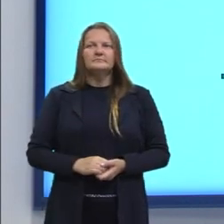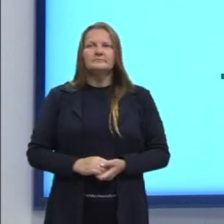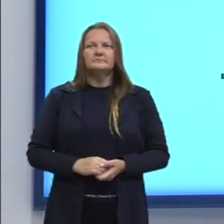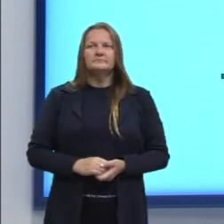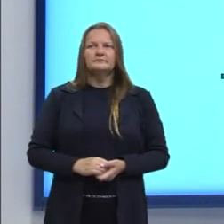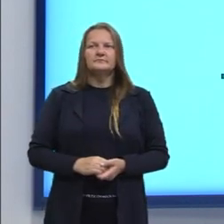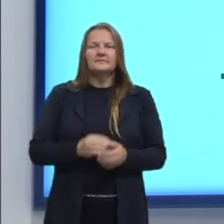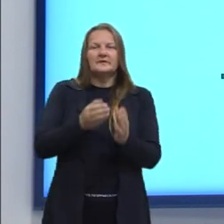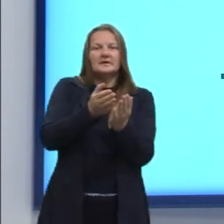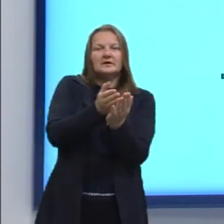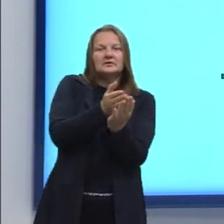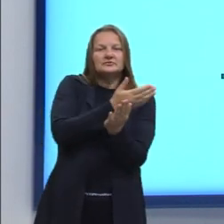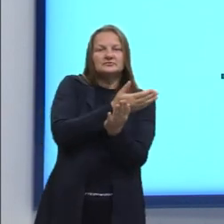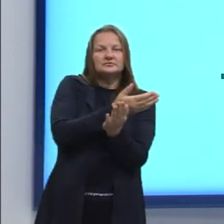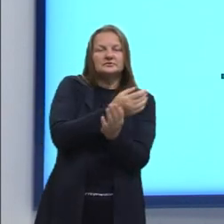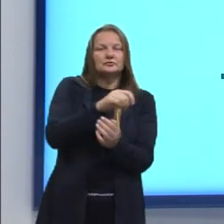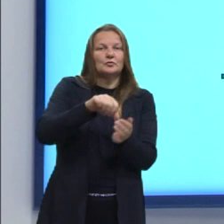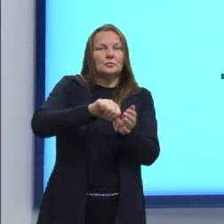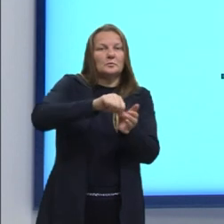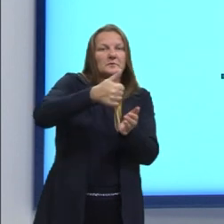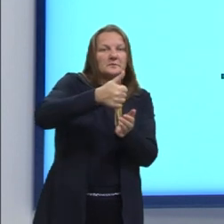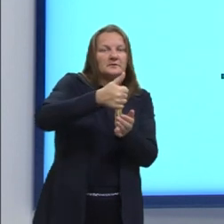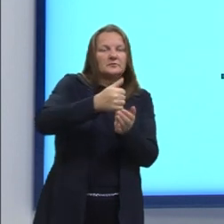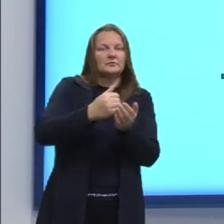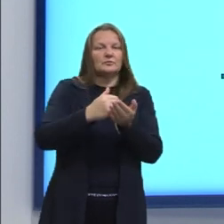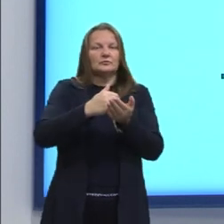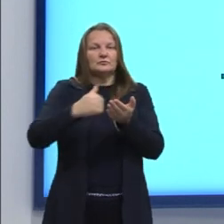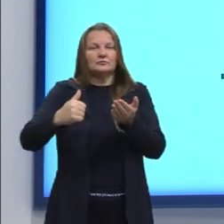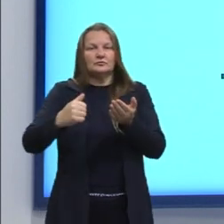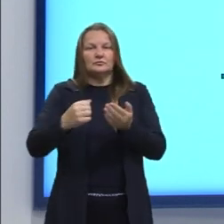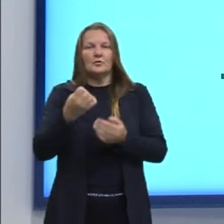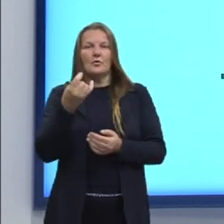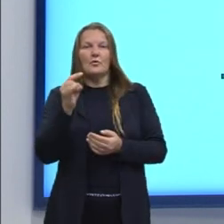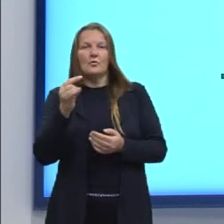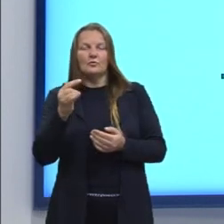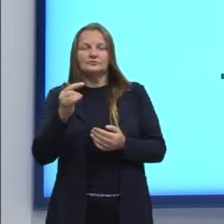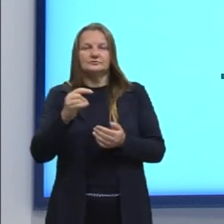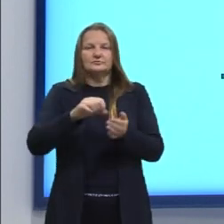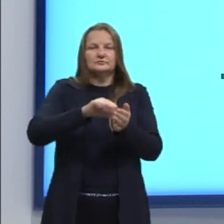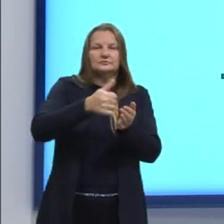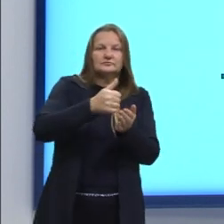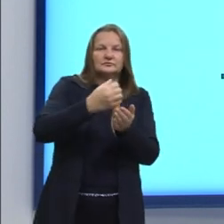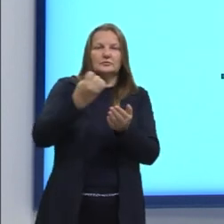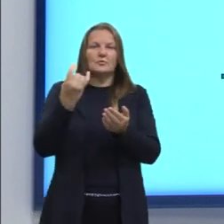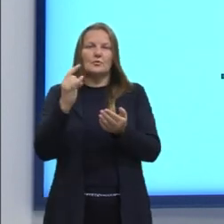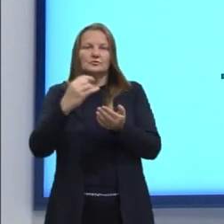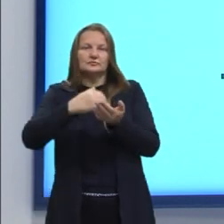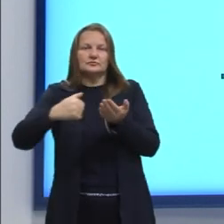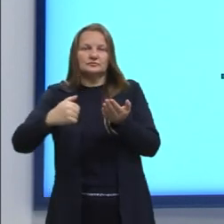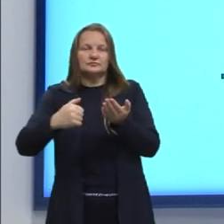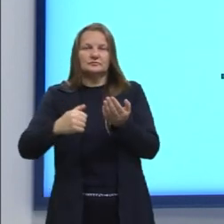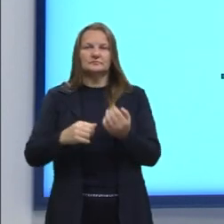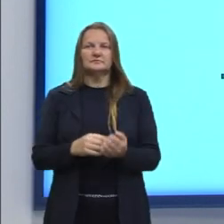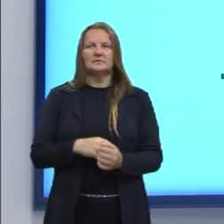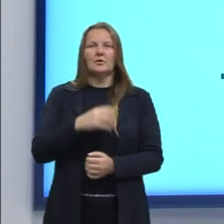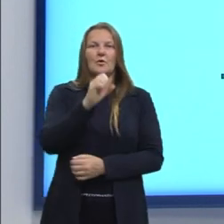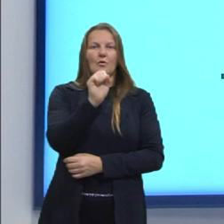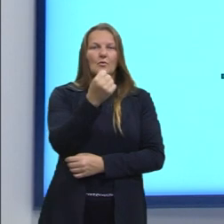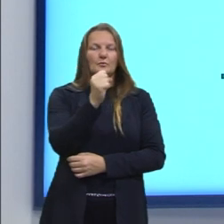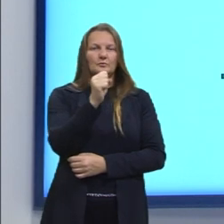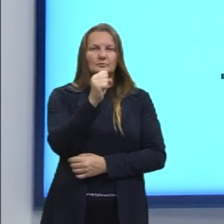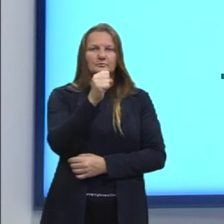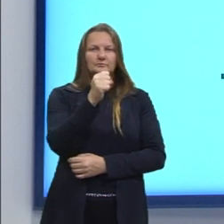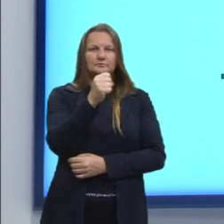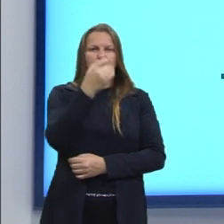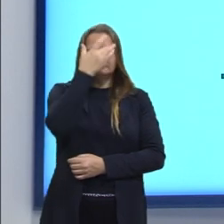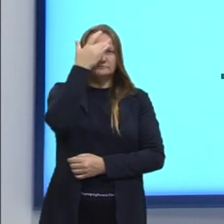descartando ali, né, de início, a primeira e a última pessoa, que são ali, né, as pessoas do casal, nós temos 8